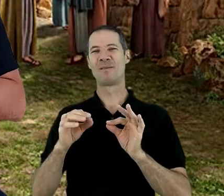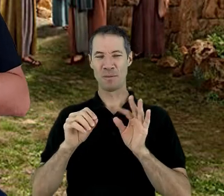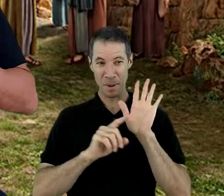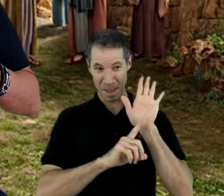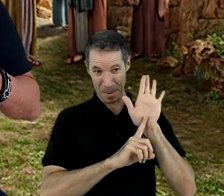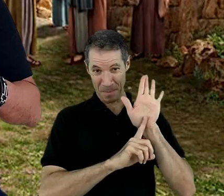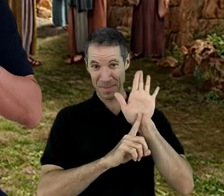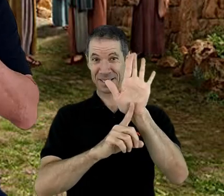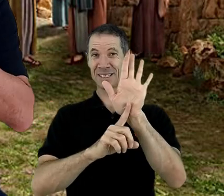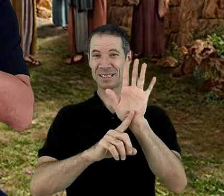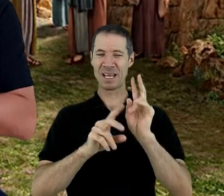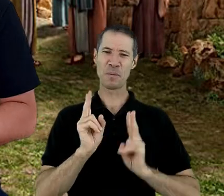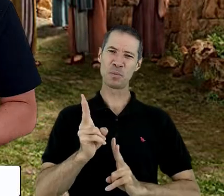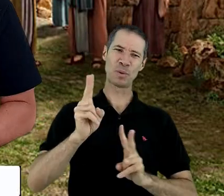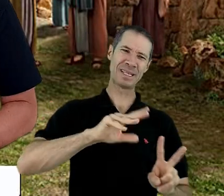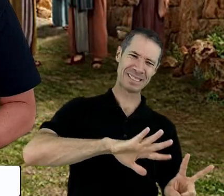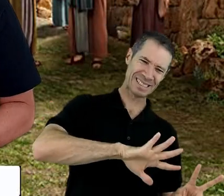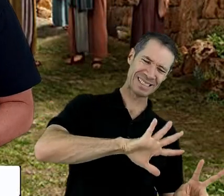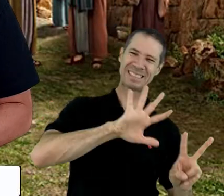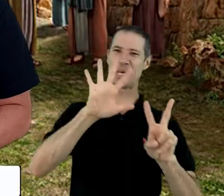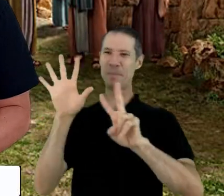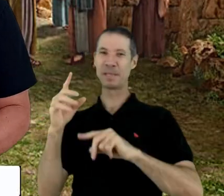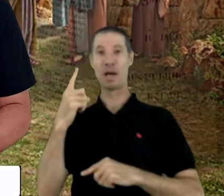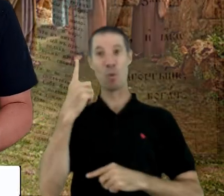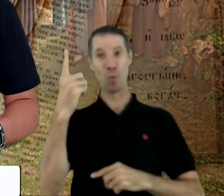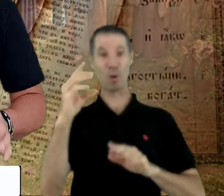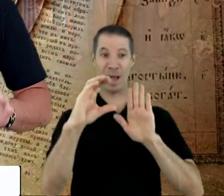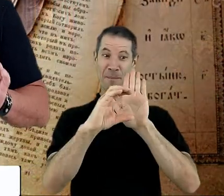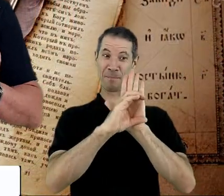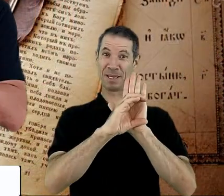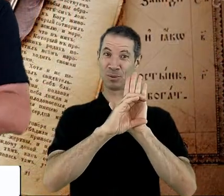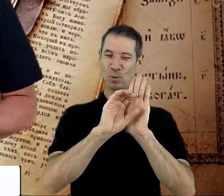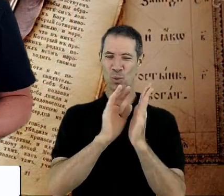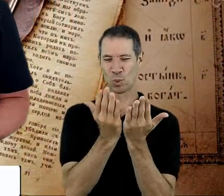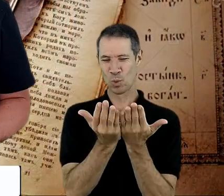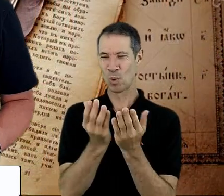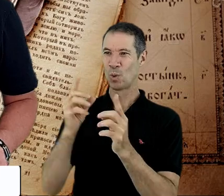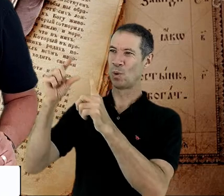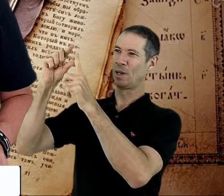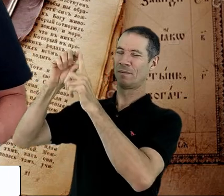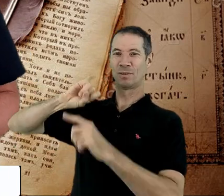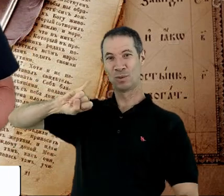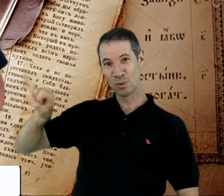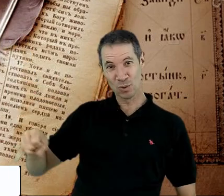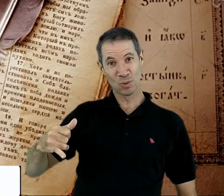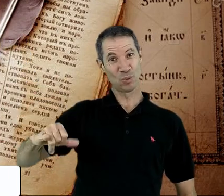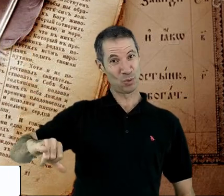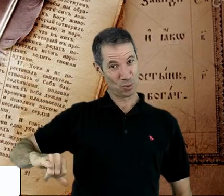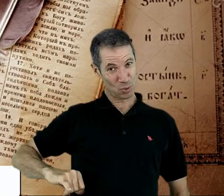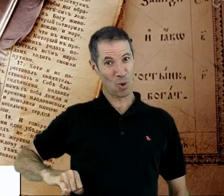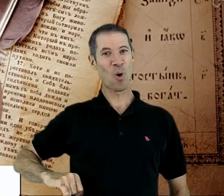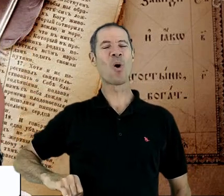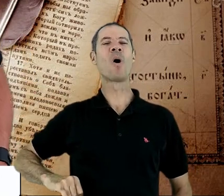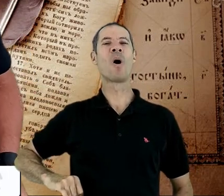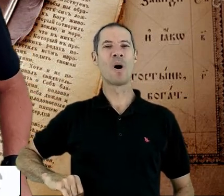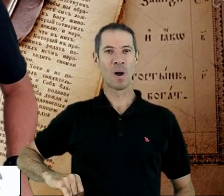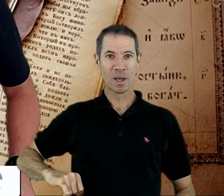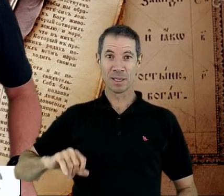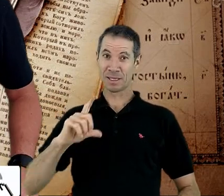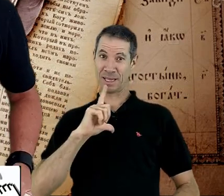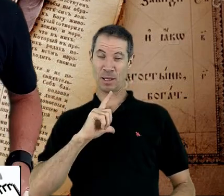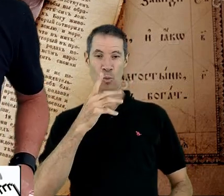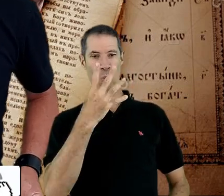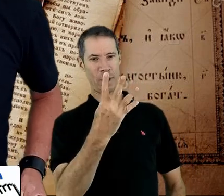toda semana um capítulo do livro de Jó. Para começo de conversa, o livro de Jó, ele tem